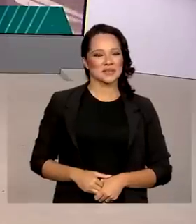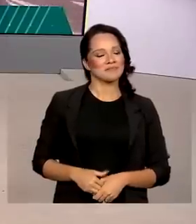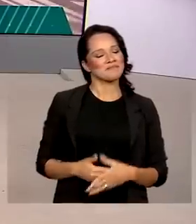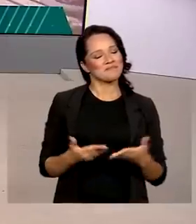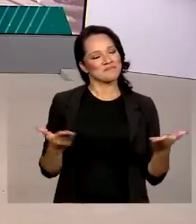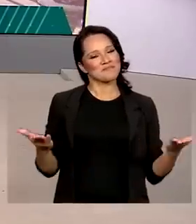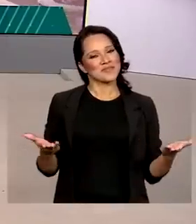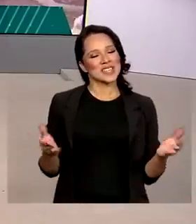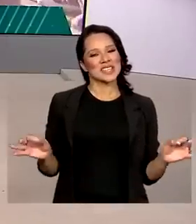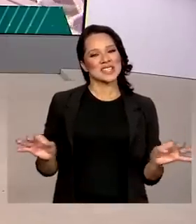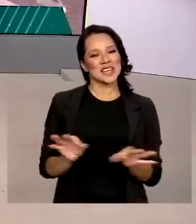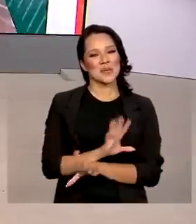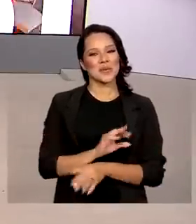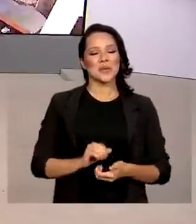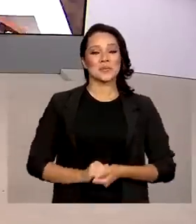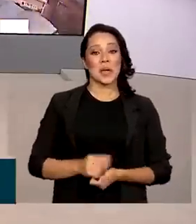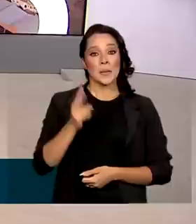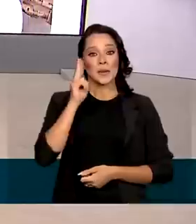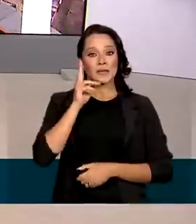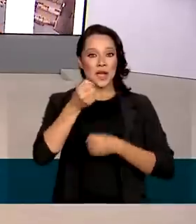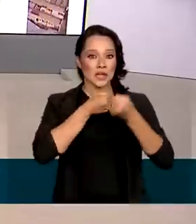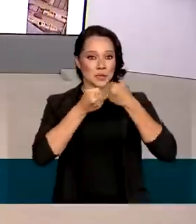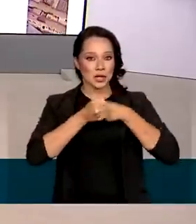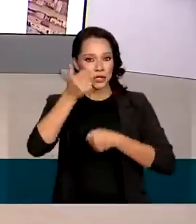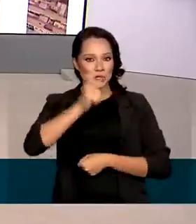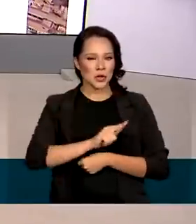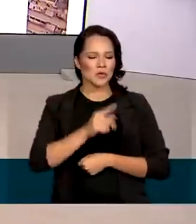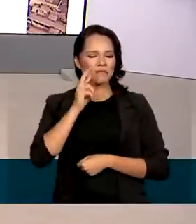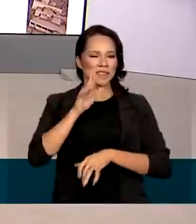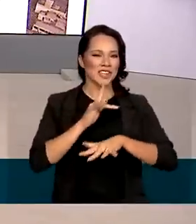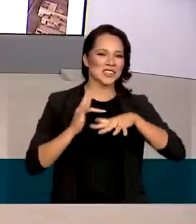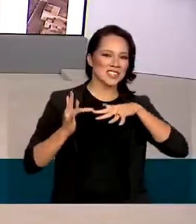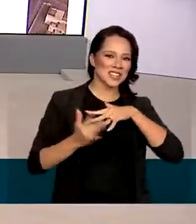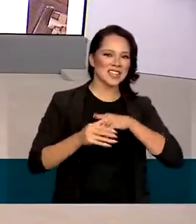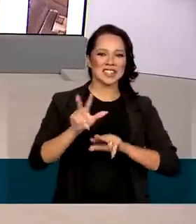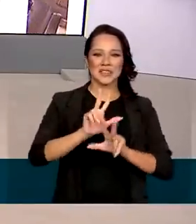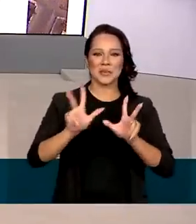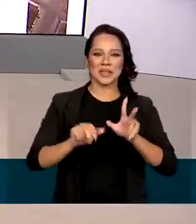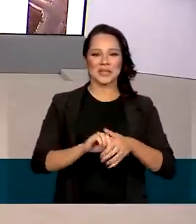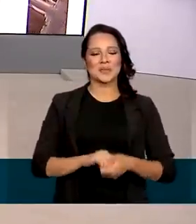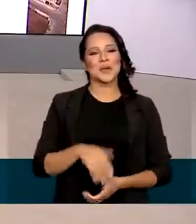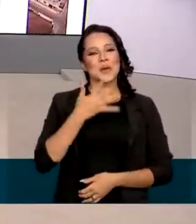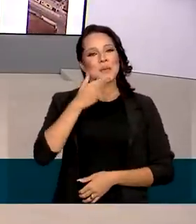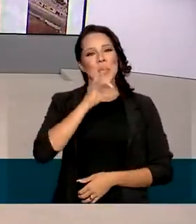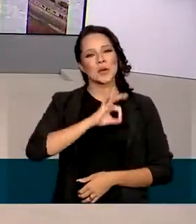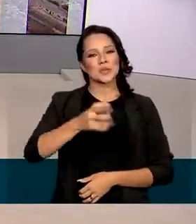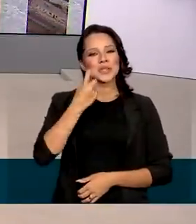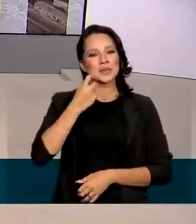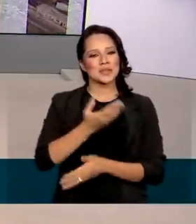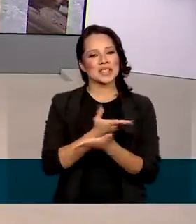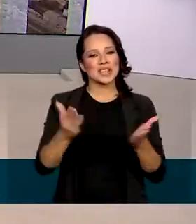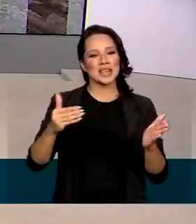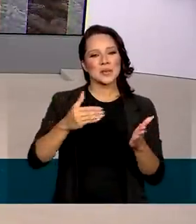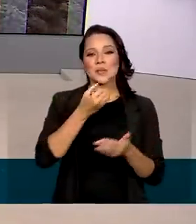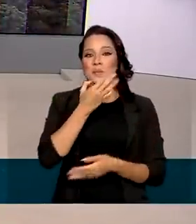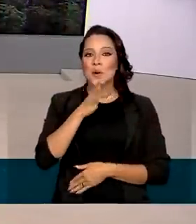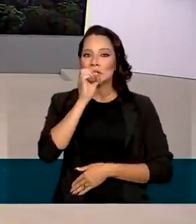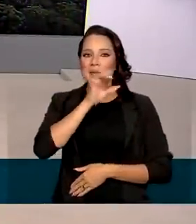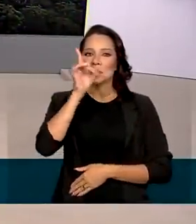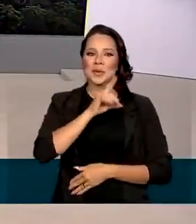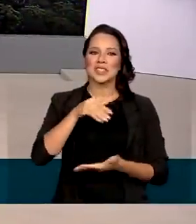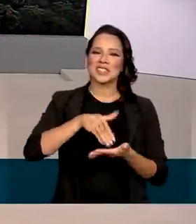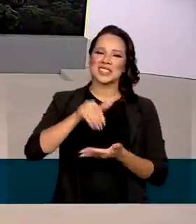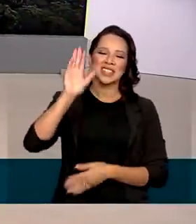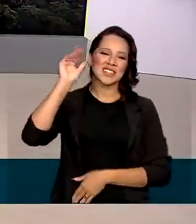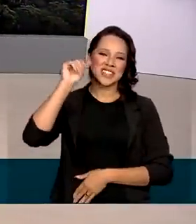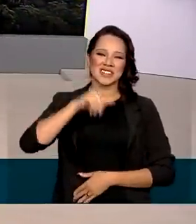É isso, a gente fica por aqui para rever as reportagens. Acesse as redes sociais da TV Brasil. Uma ótima sexta-feira para você, um bom fim de semana.